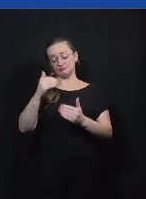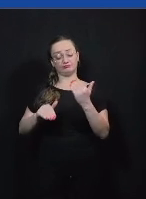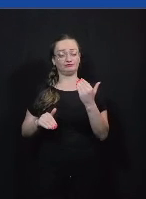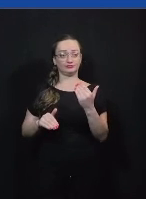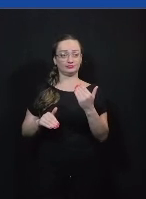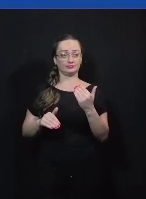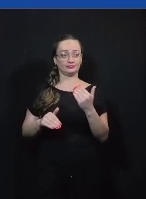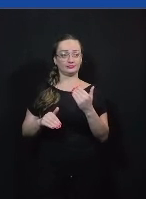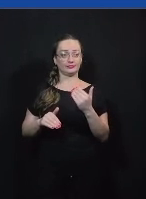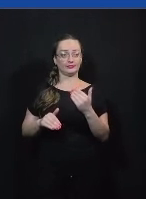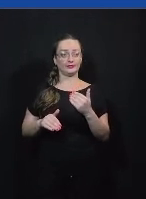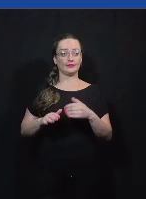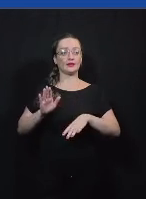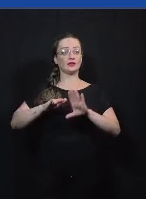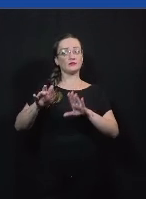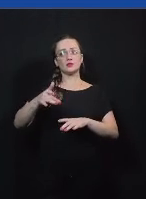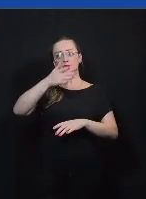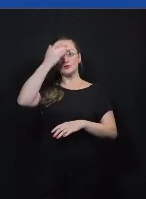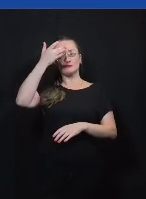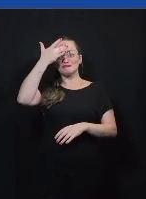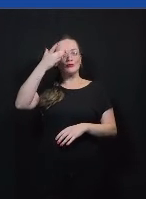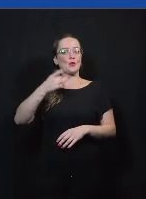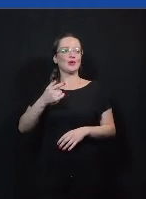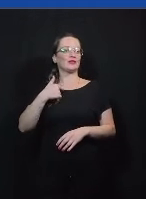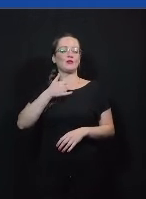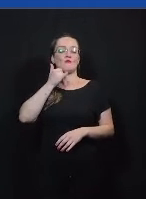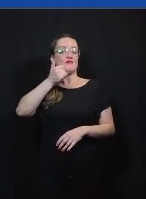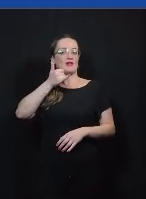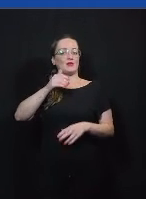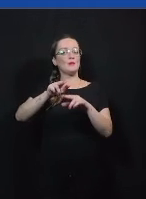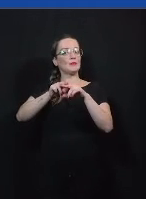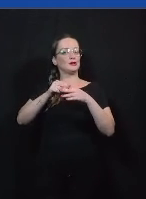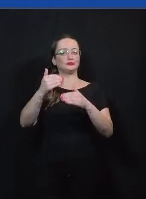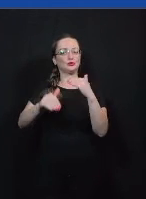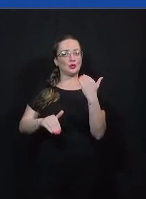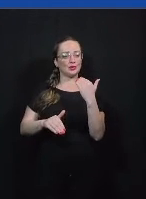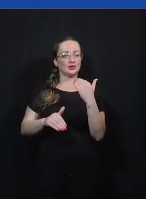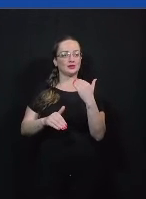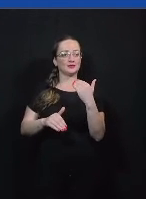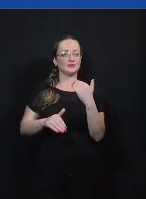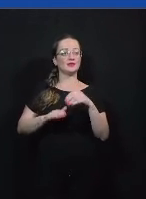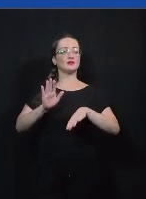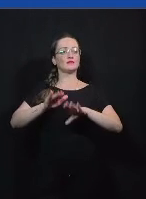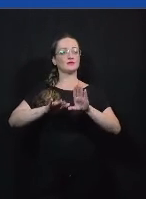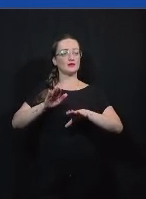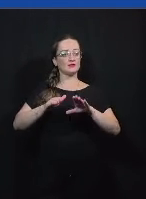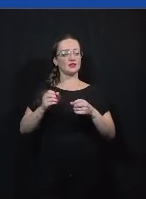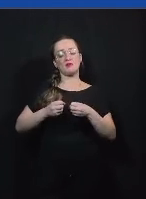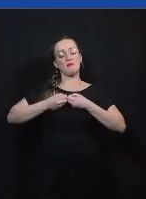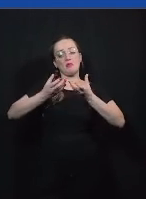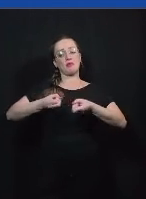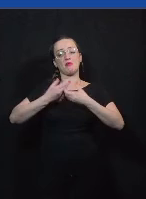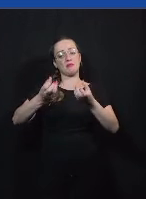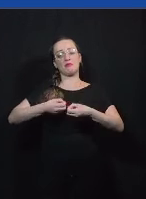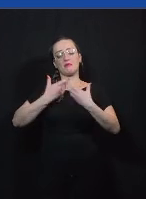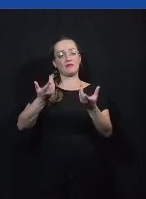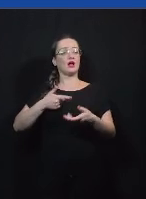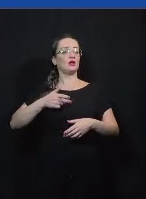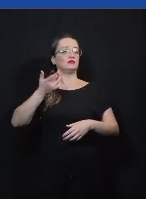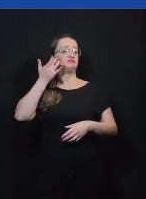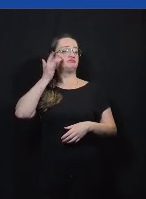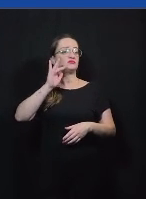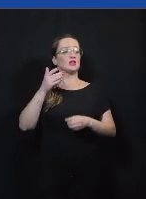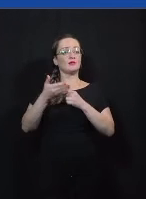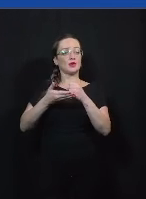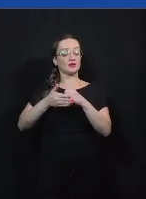porque a pessoa talvez nem entendeu o que a gente está querendo dizer e talvez às vezes isso é feito deliberadamente fala alguma coisa confusa para